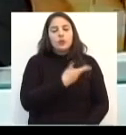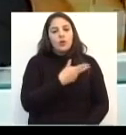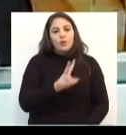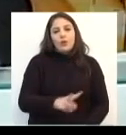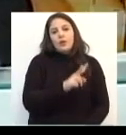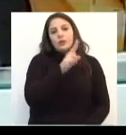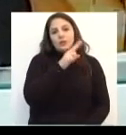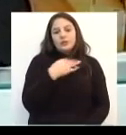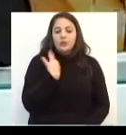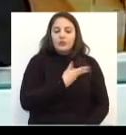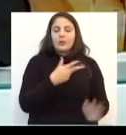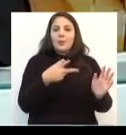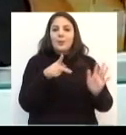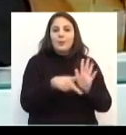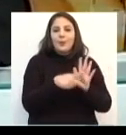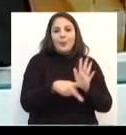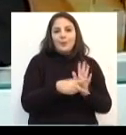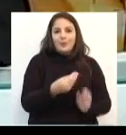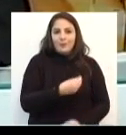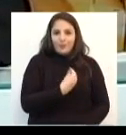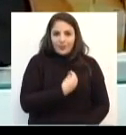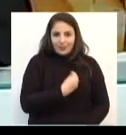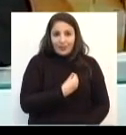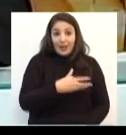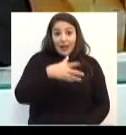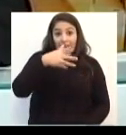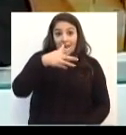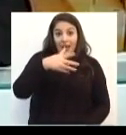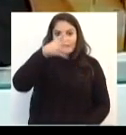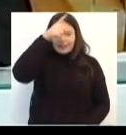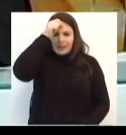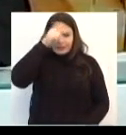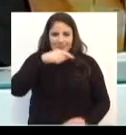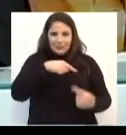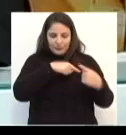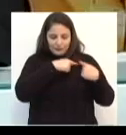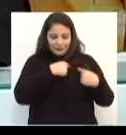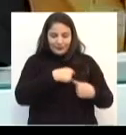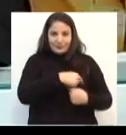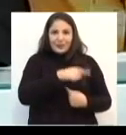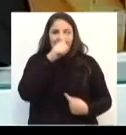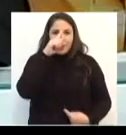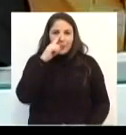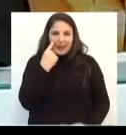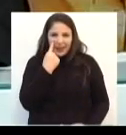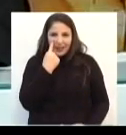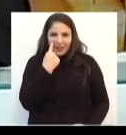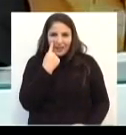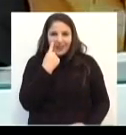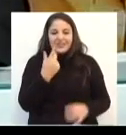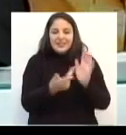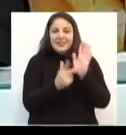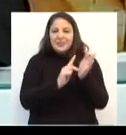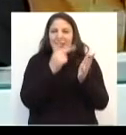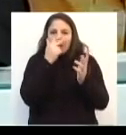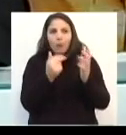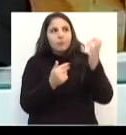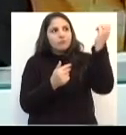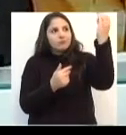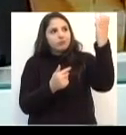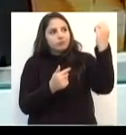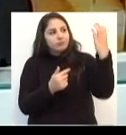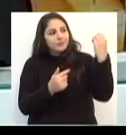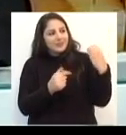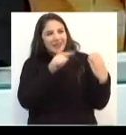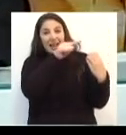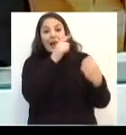a nossa própria vida. A analogia do laço amarelo com o amarelo da sinaleira nos convida a ficarmos